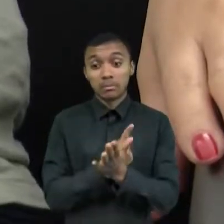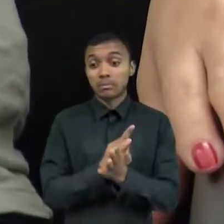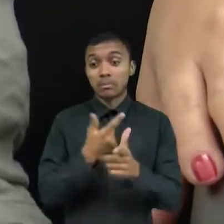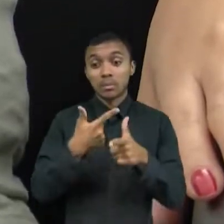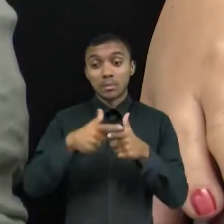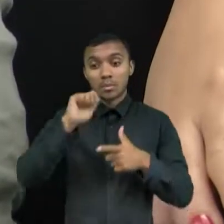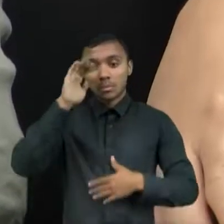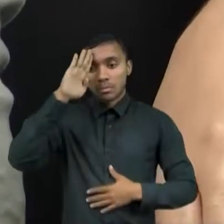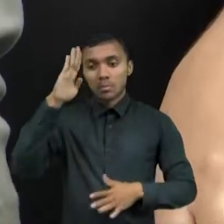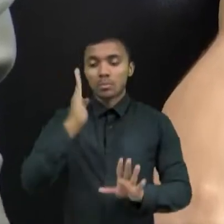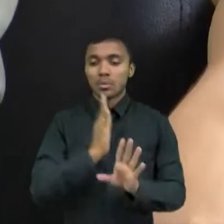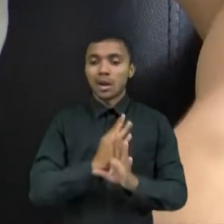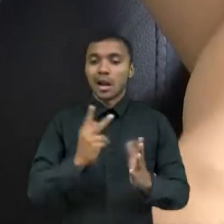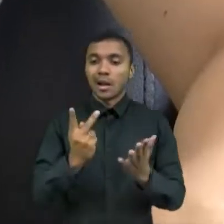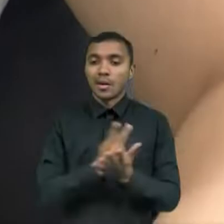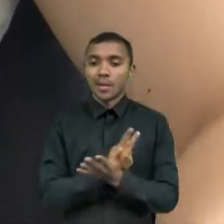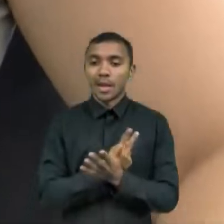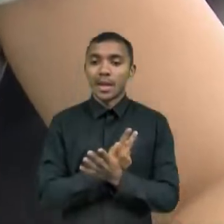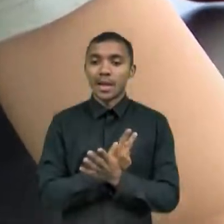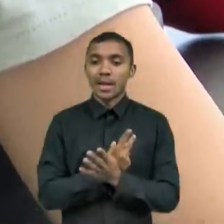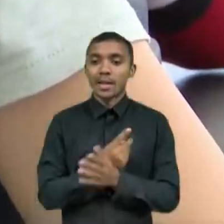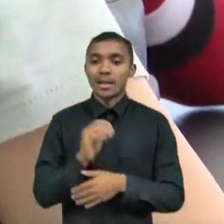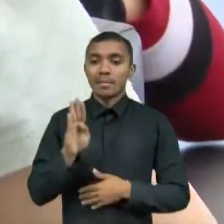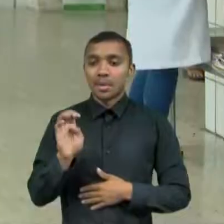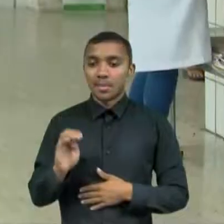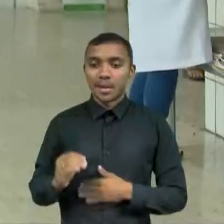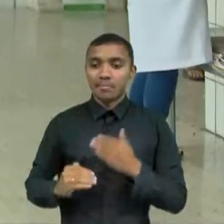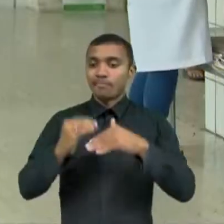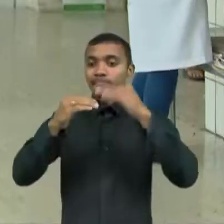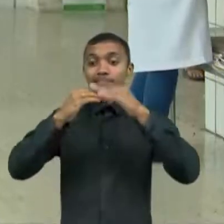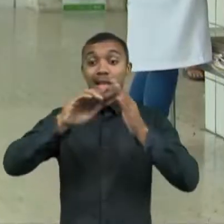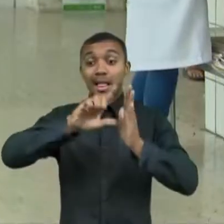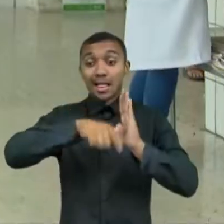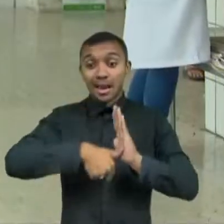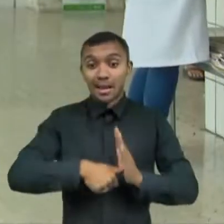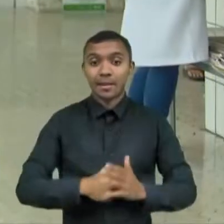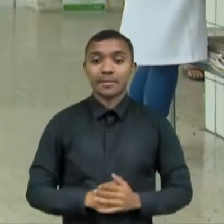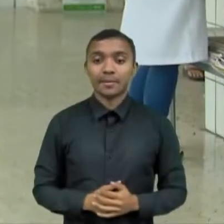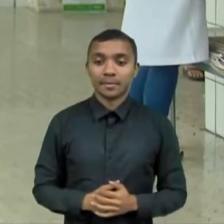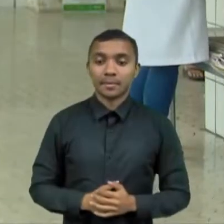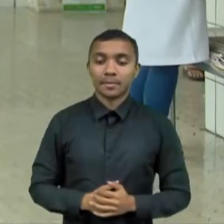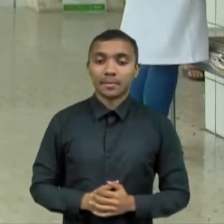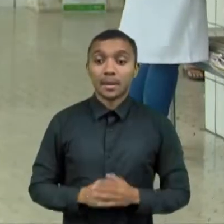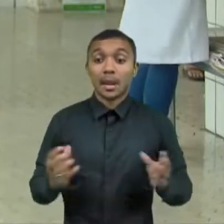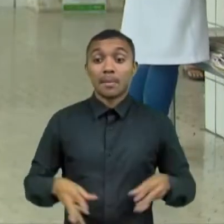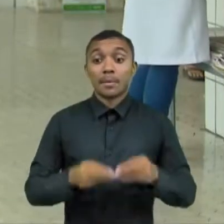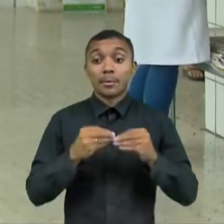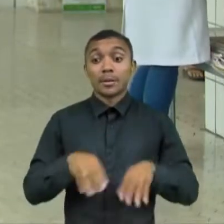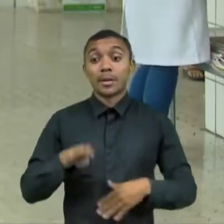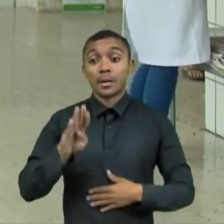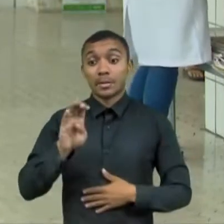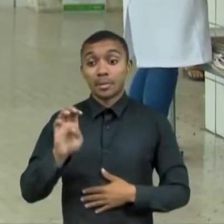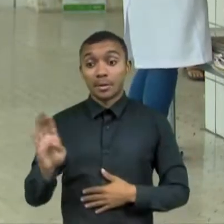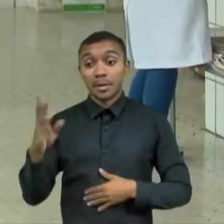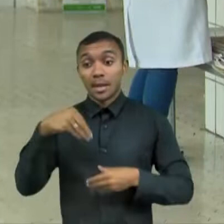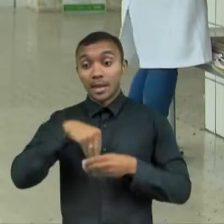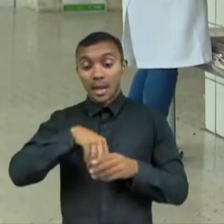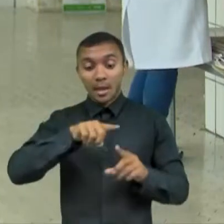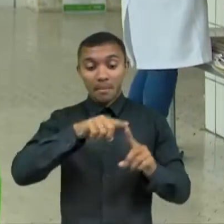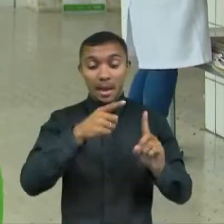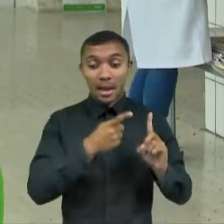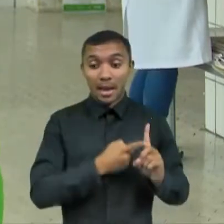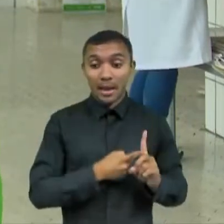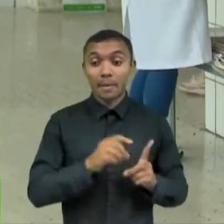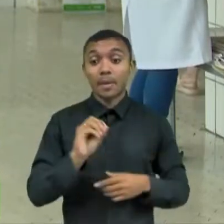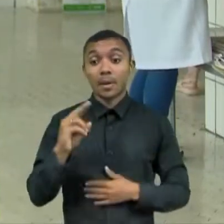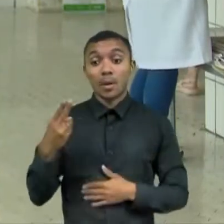de atraso no desenvolvimento de crianças. Ela afeta o bebê ainda no útero, podendo causar